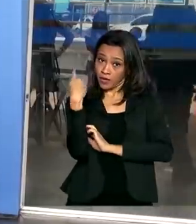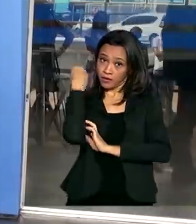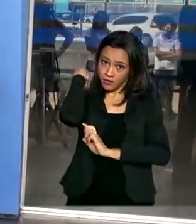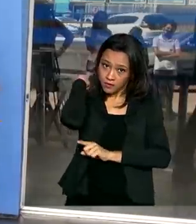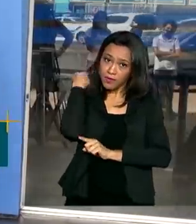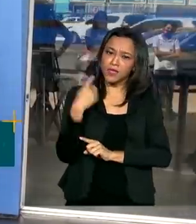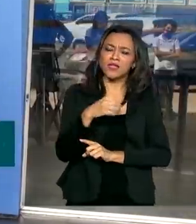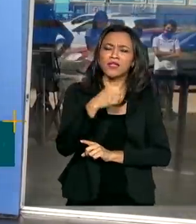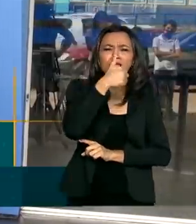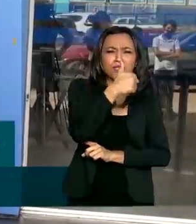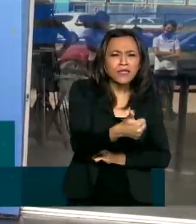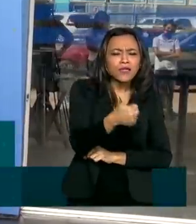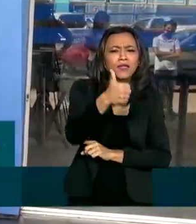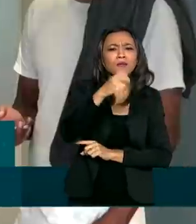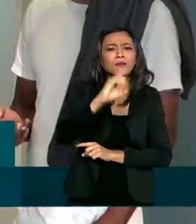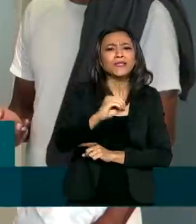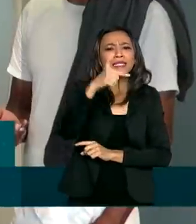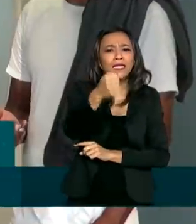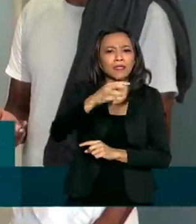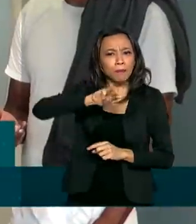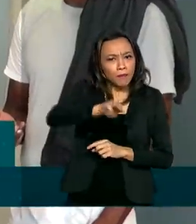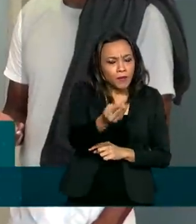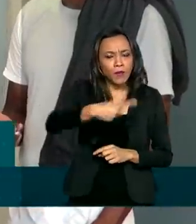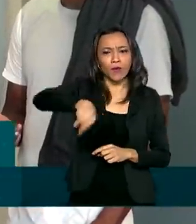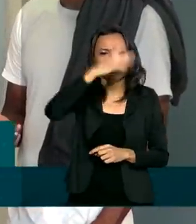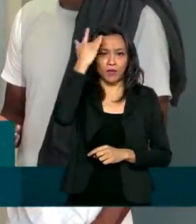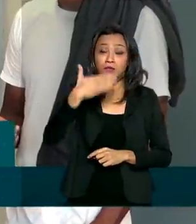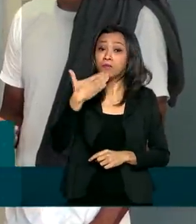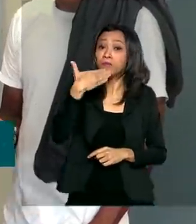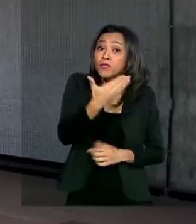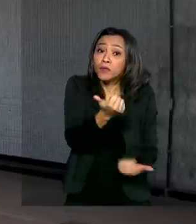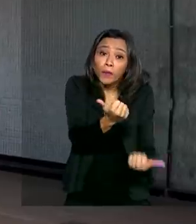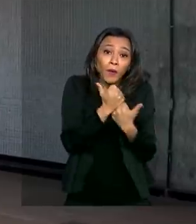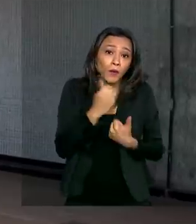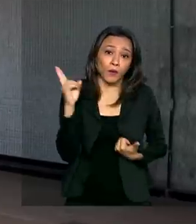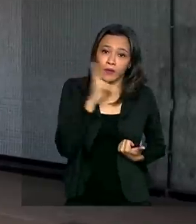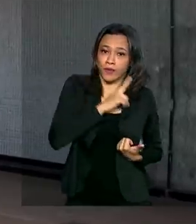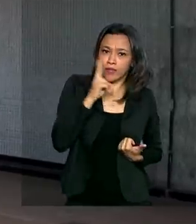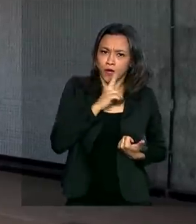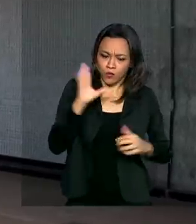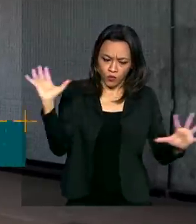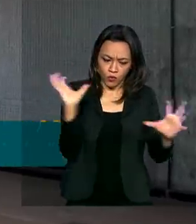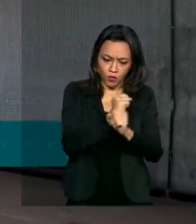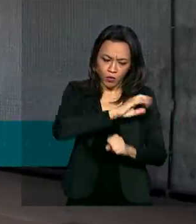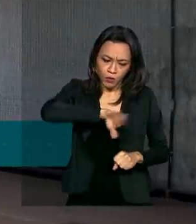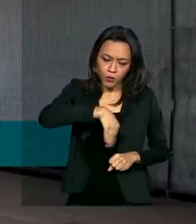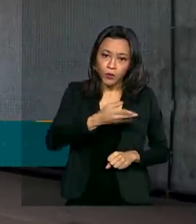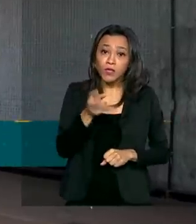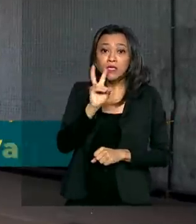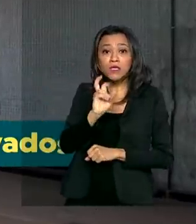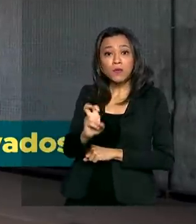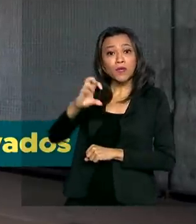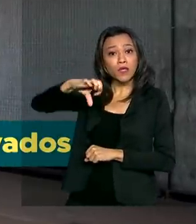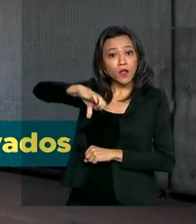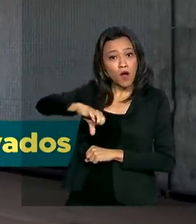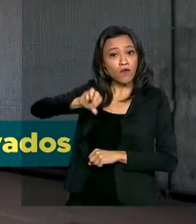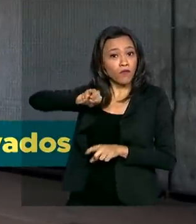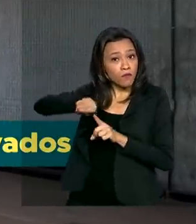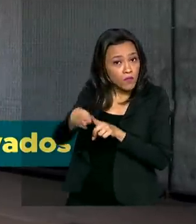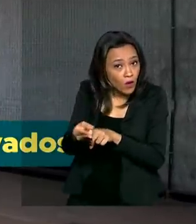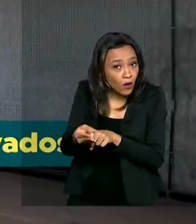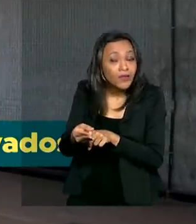107 milhões de pessoas pediram o auxílio emergencial. Desse total, 59 milhões